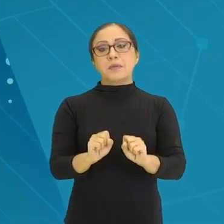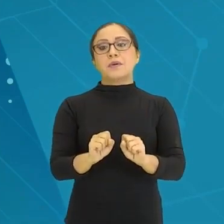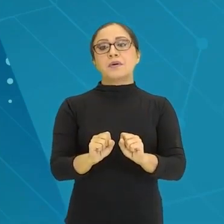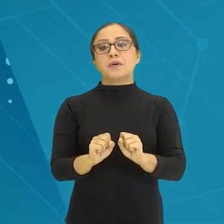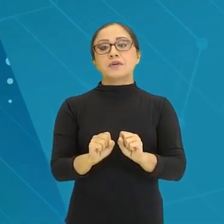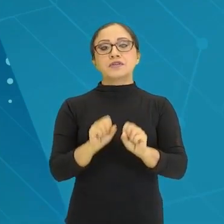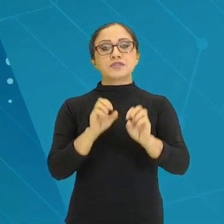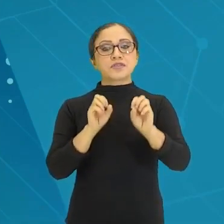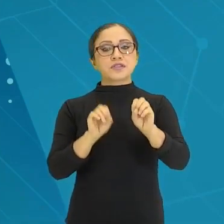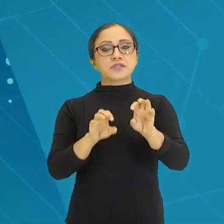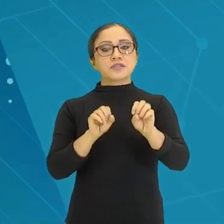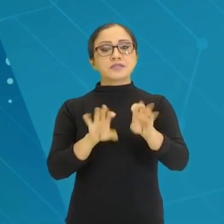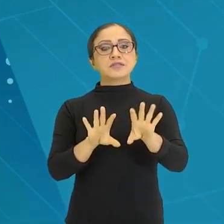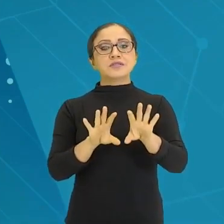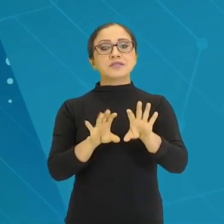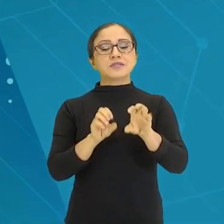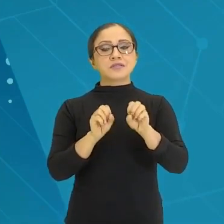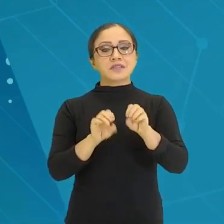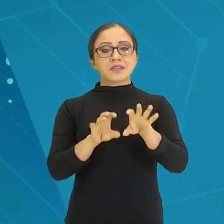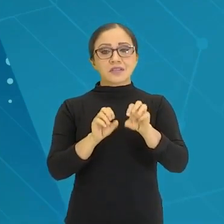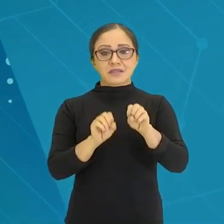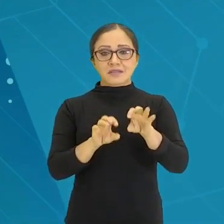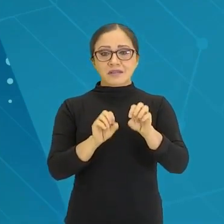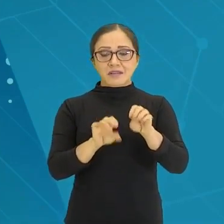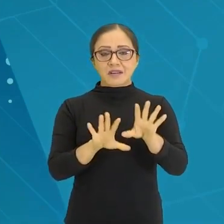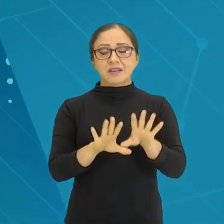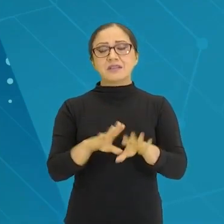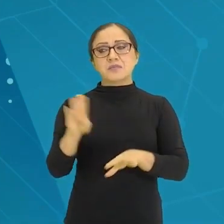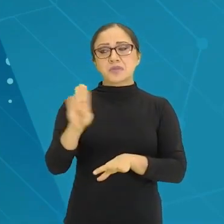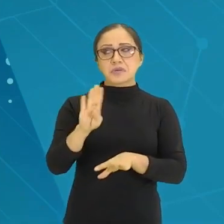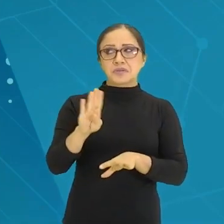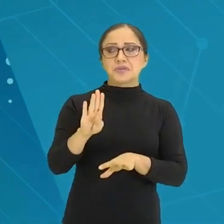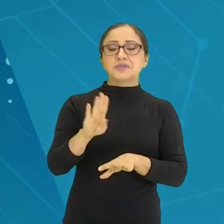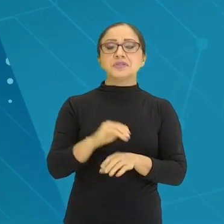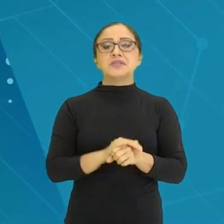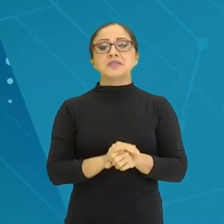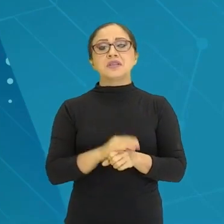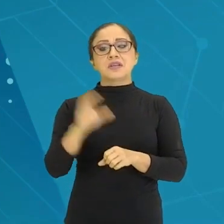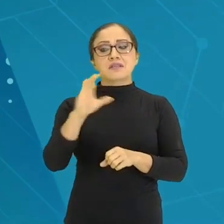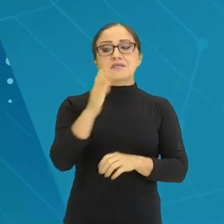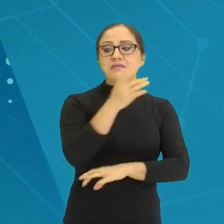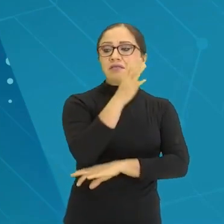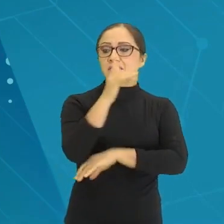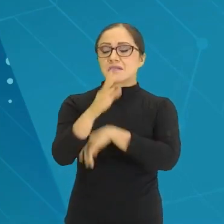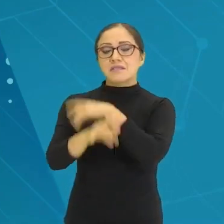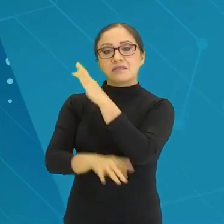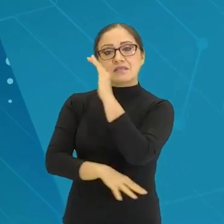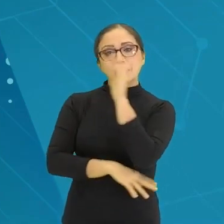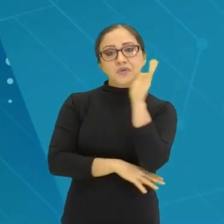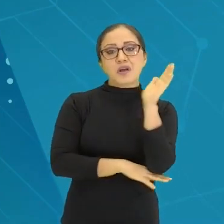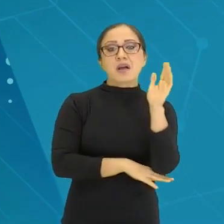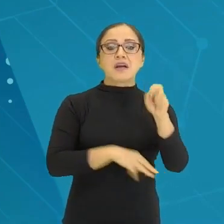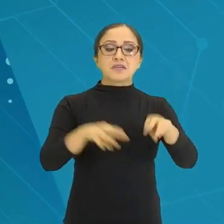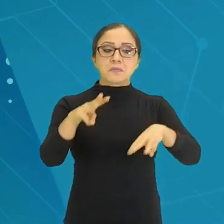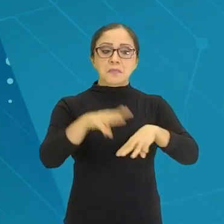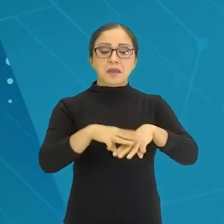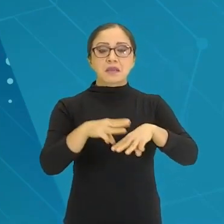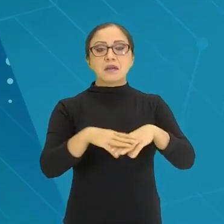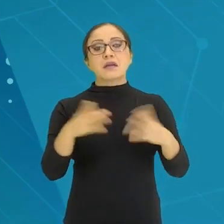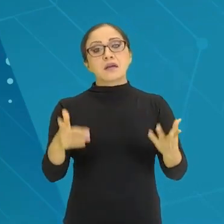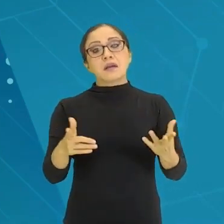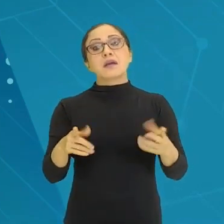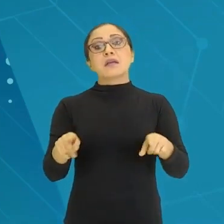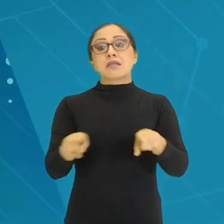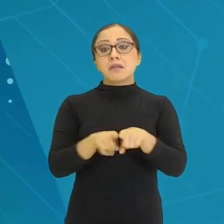com outras, não só com ciências, que eu digo assim, biologia, ciências naturais, exatas e naturais. Eu posso trabalhar com outros